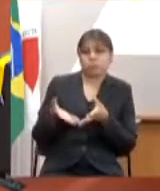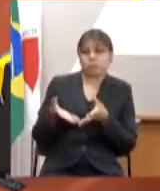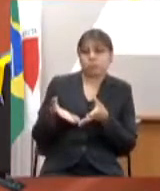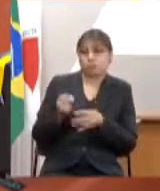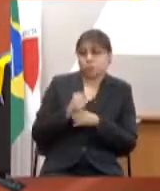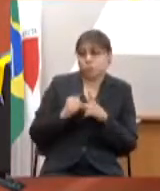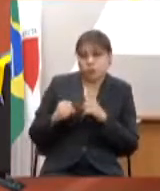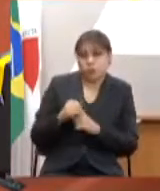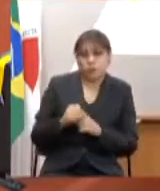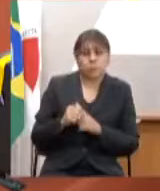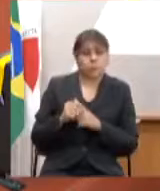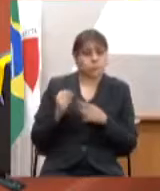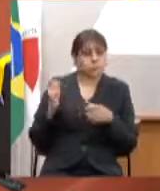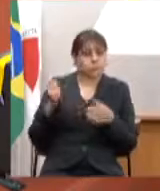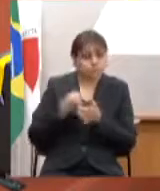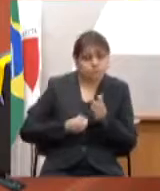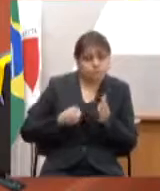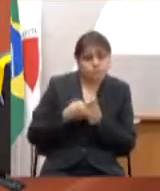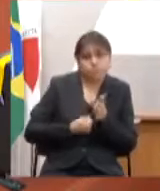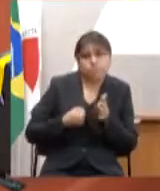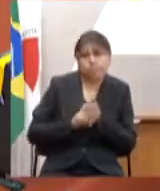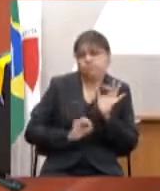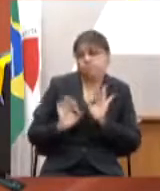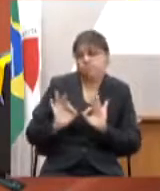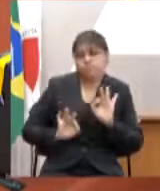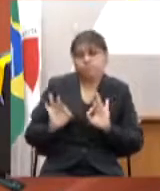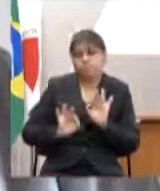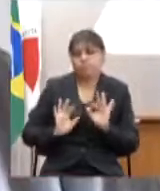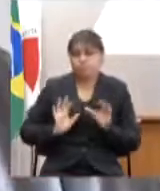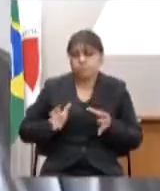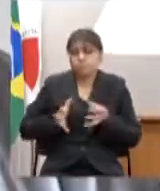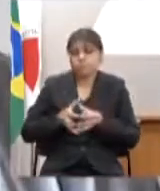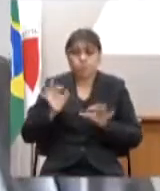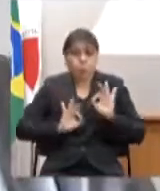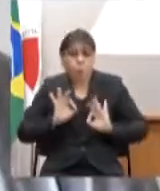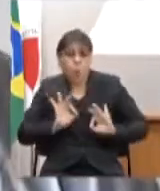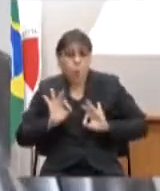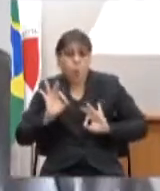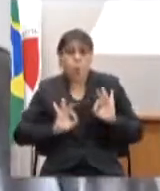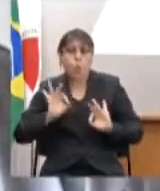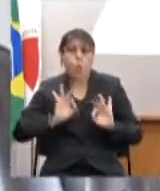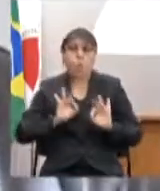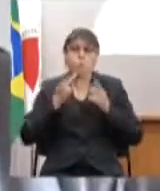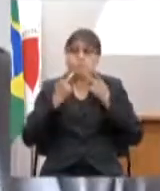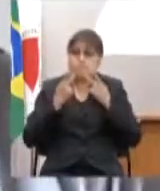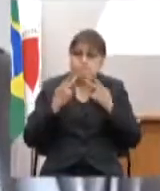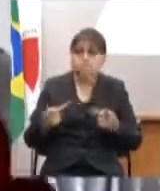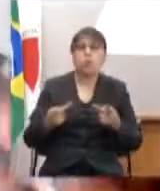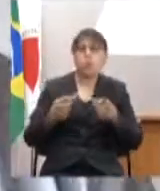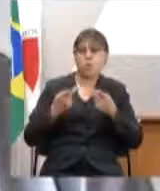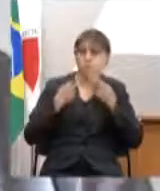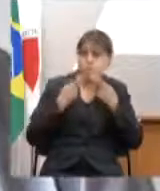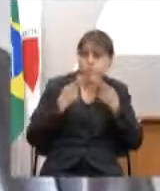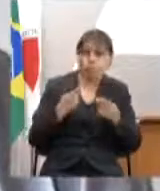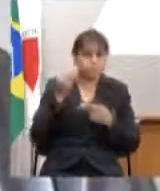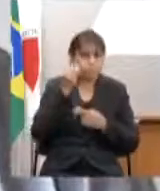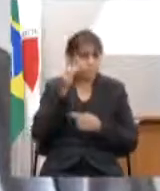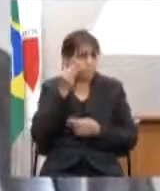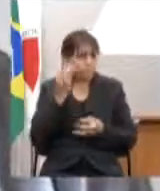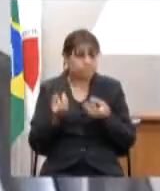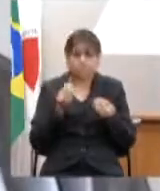lutando se organizando criando movimentos organizados e denunciando e criando formas de